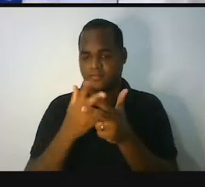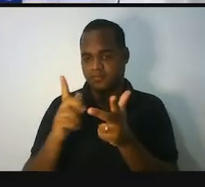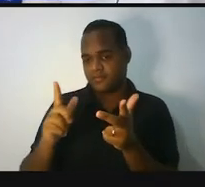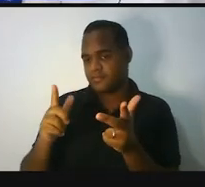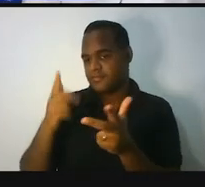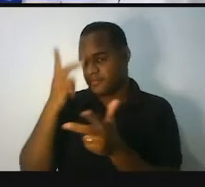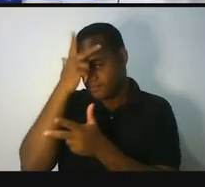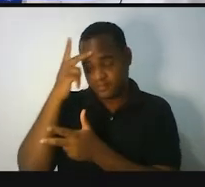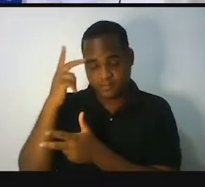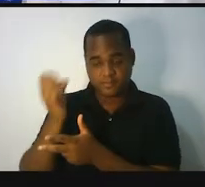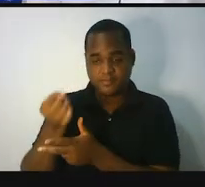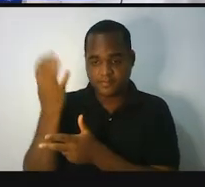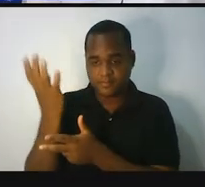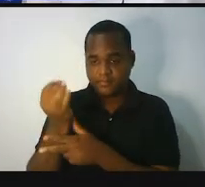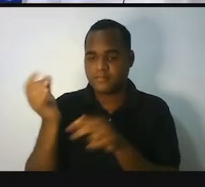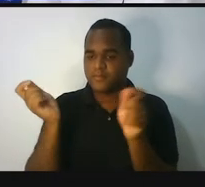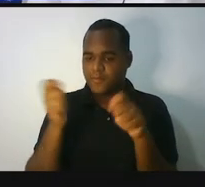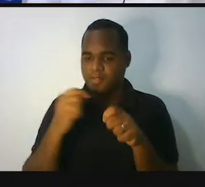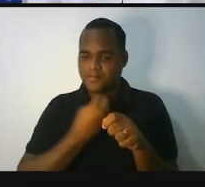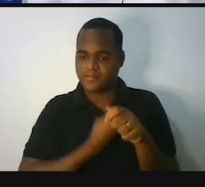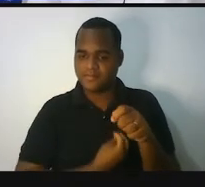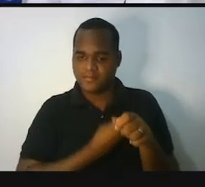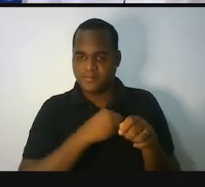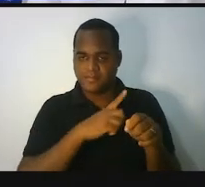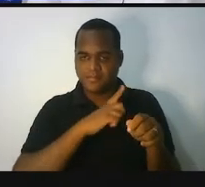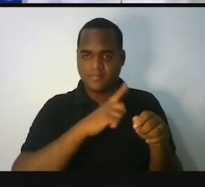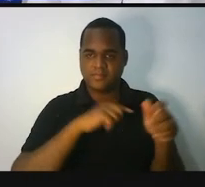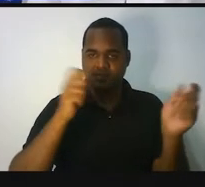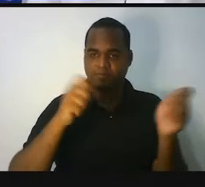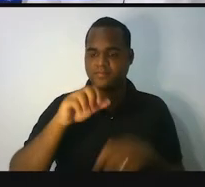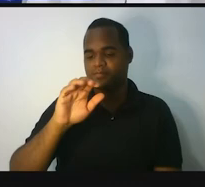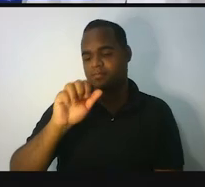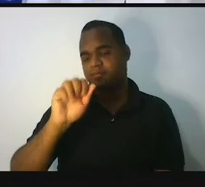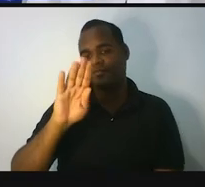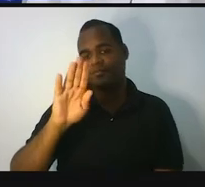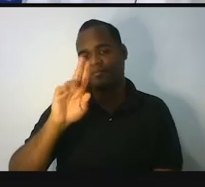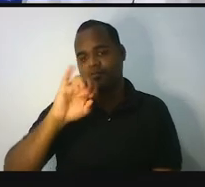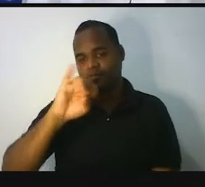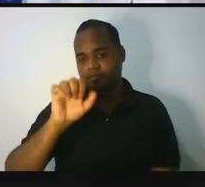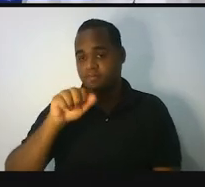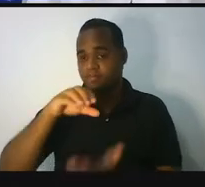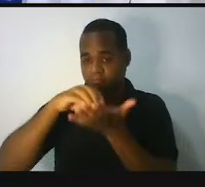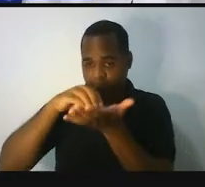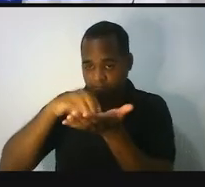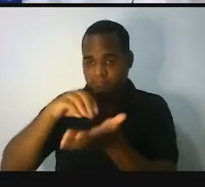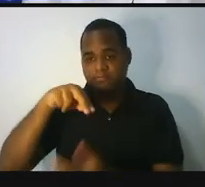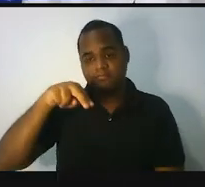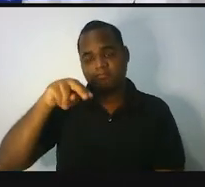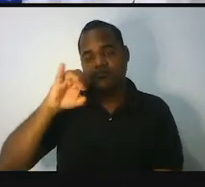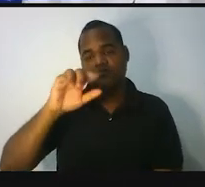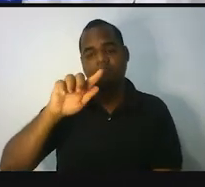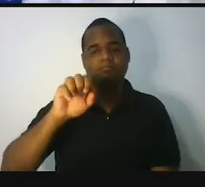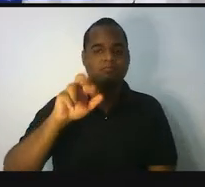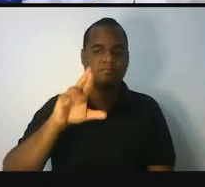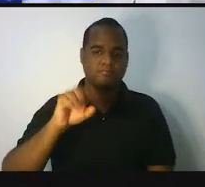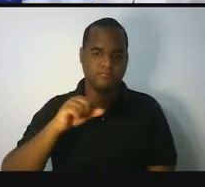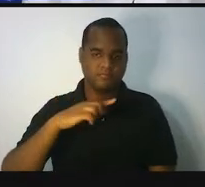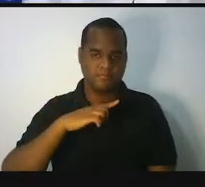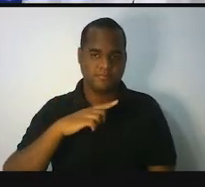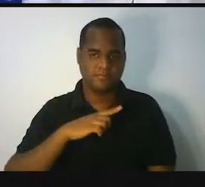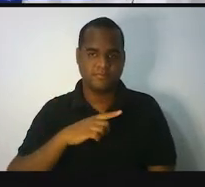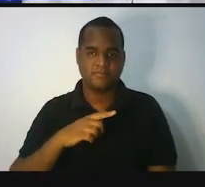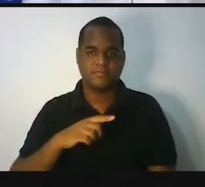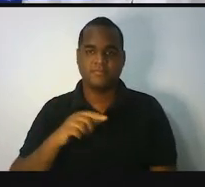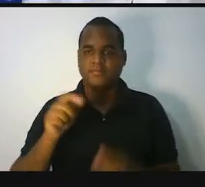pessoas estavam habitando em Abujá, capital da Nigéria. Se você tem aqui, ó, você